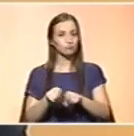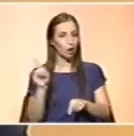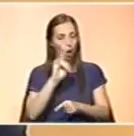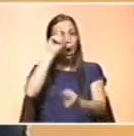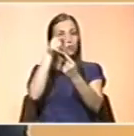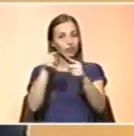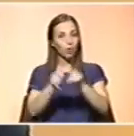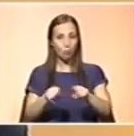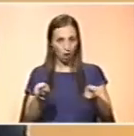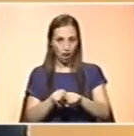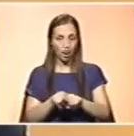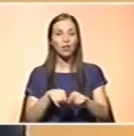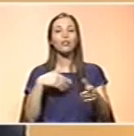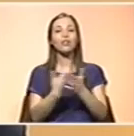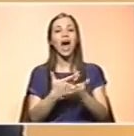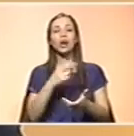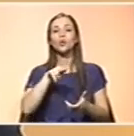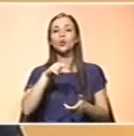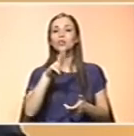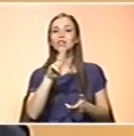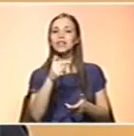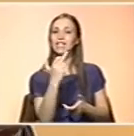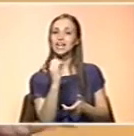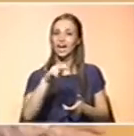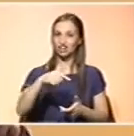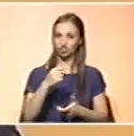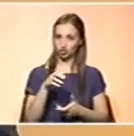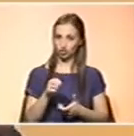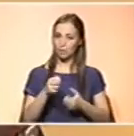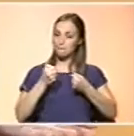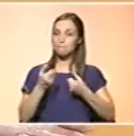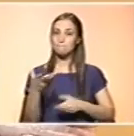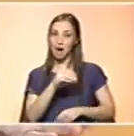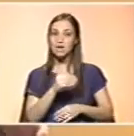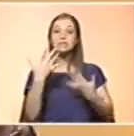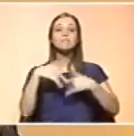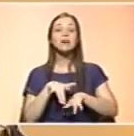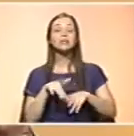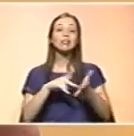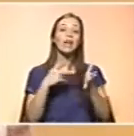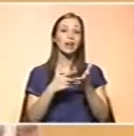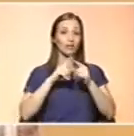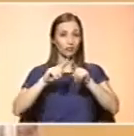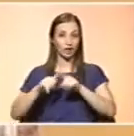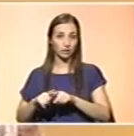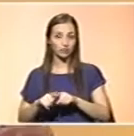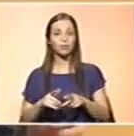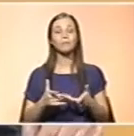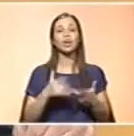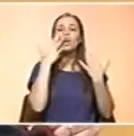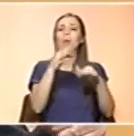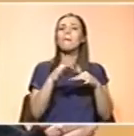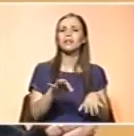fornecerem mais nutrientes à população. As estratégias utilizadas é que são bastante diferentes. Portanto, na furtificação convencional,